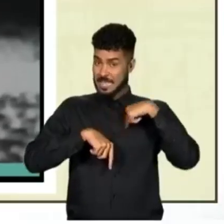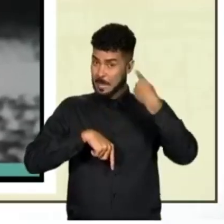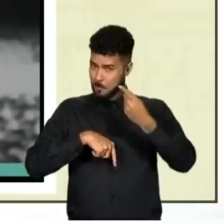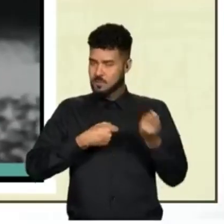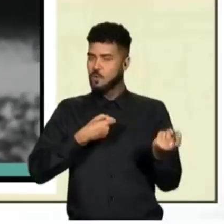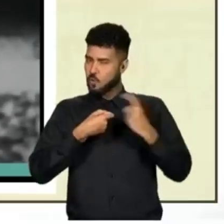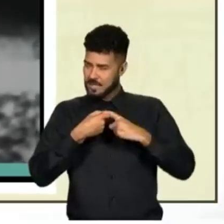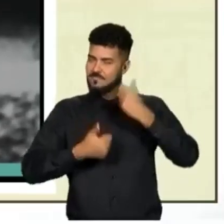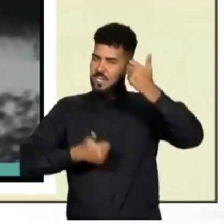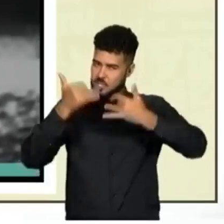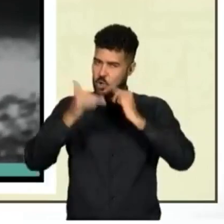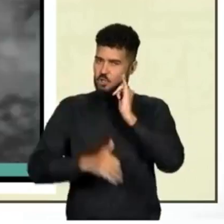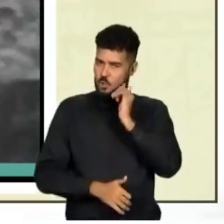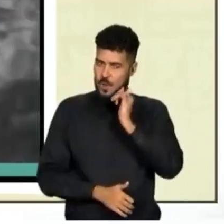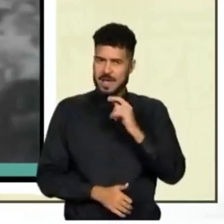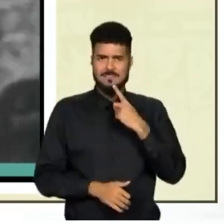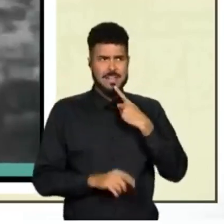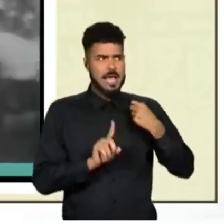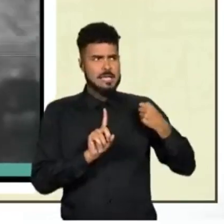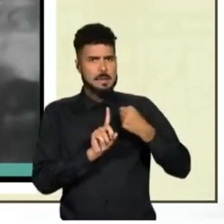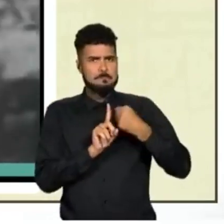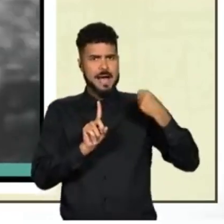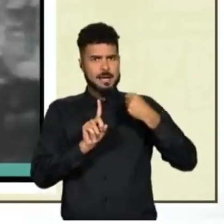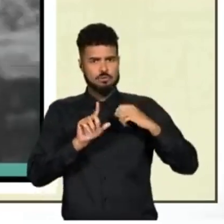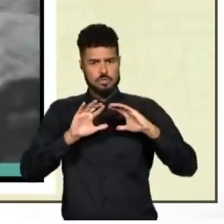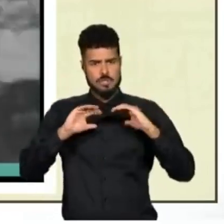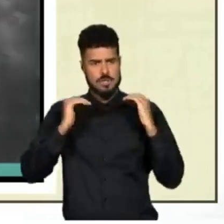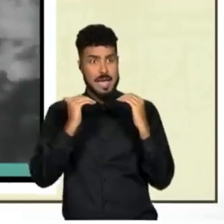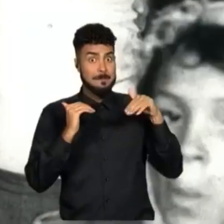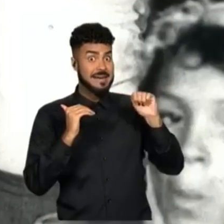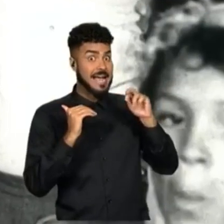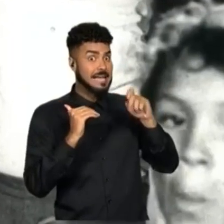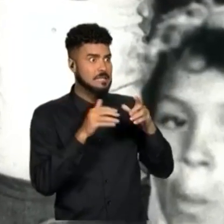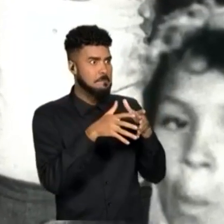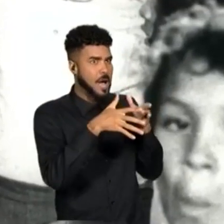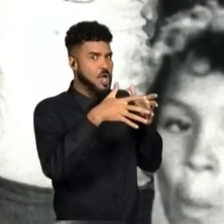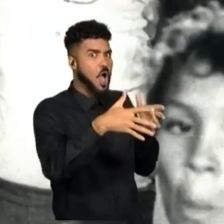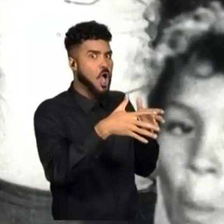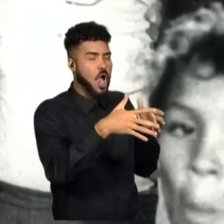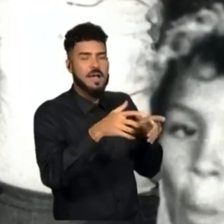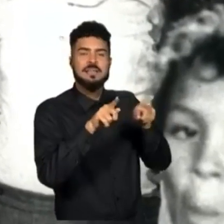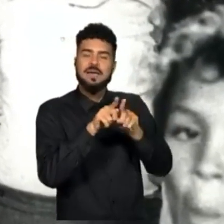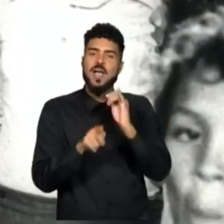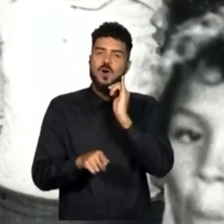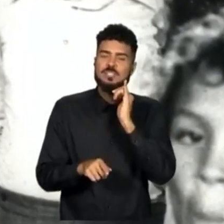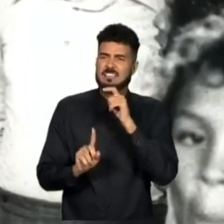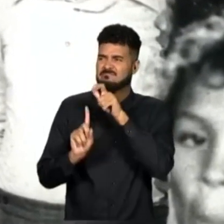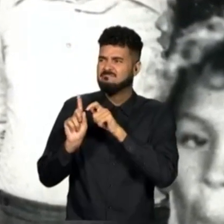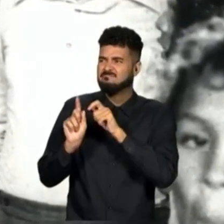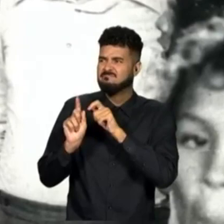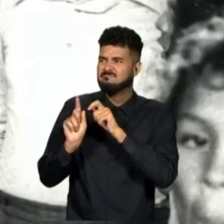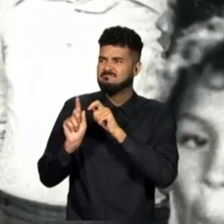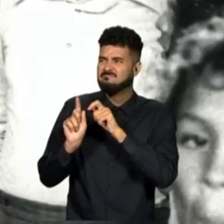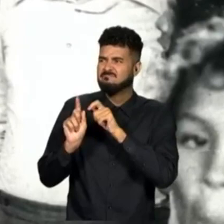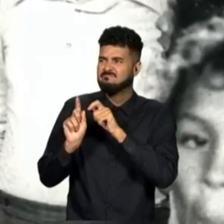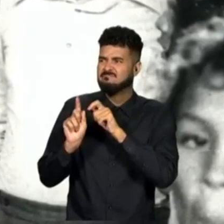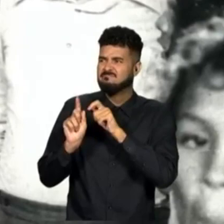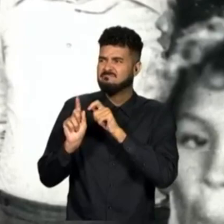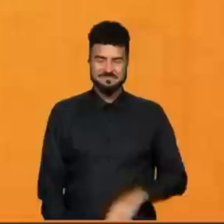o estádio São Januário? Tem lá atrás do Gol, o placar eletrônico, tem a estátua lá do Romário, do Baixinho, que eu